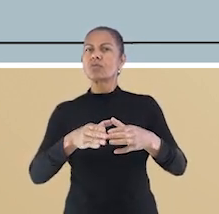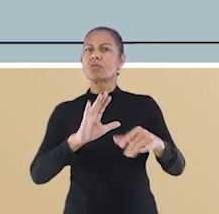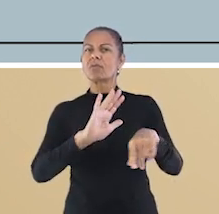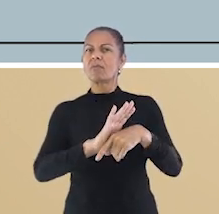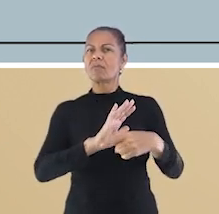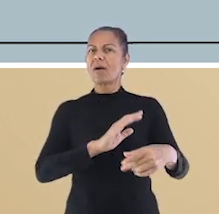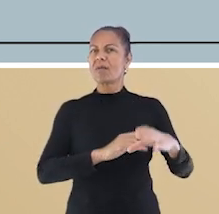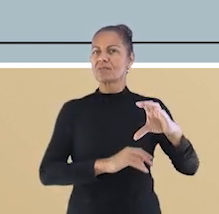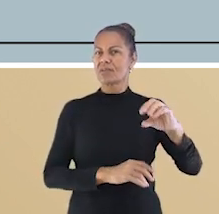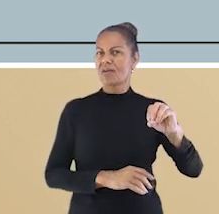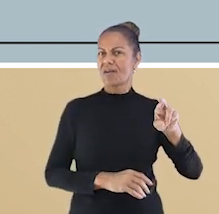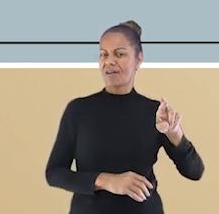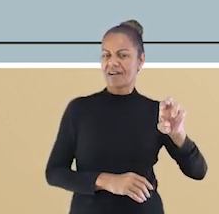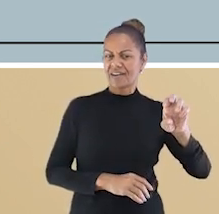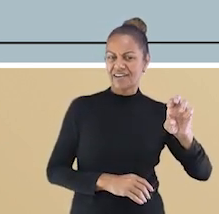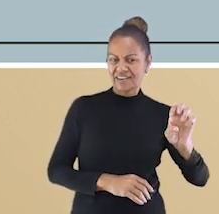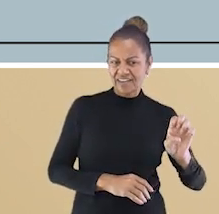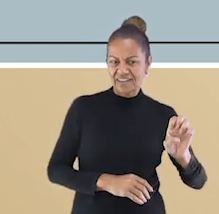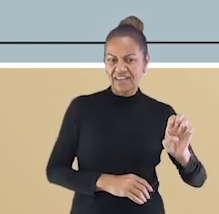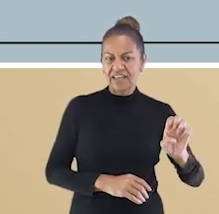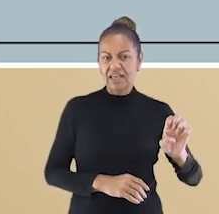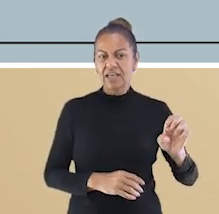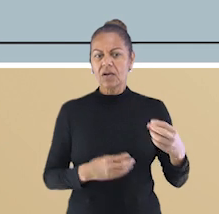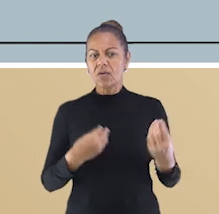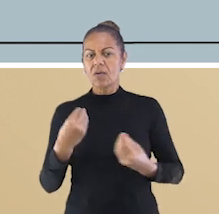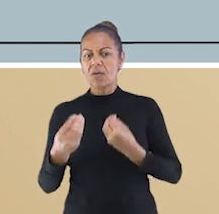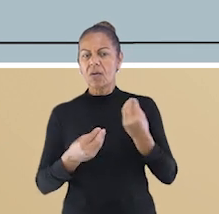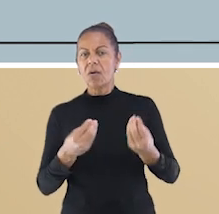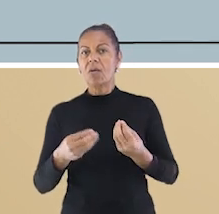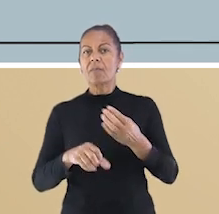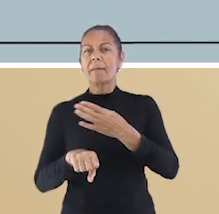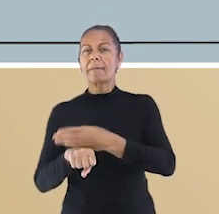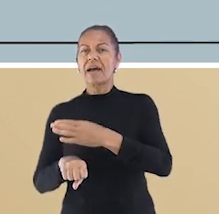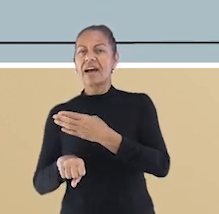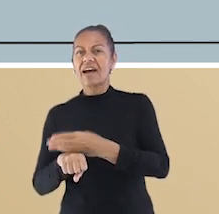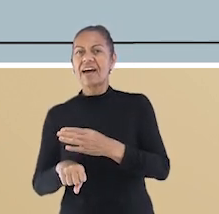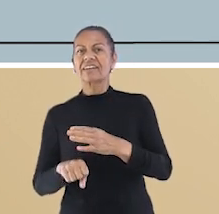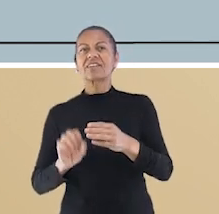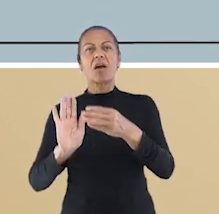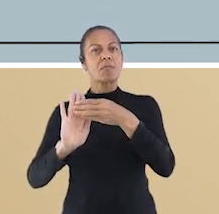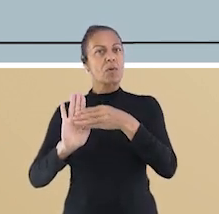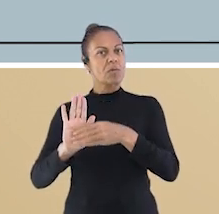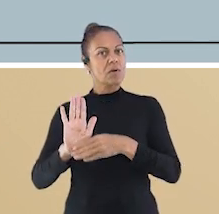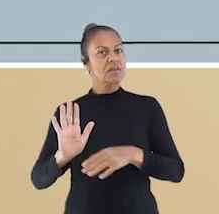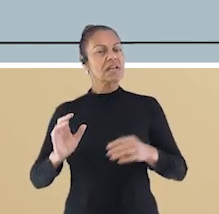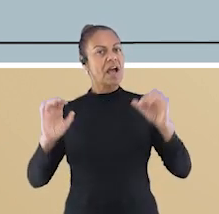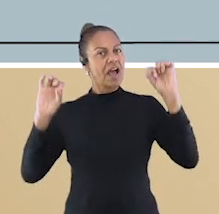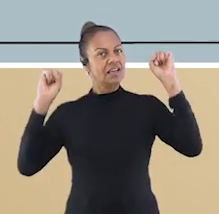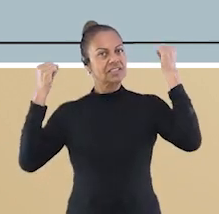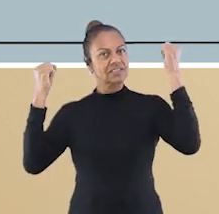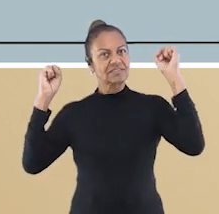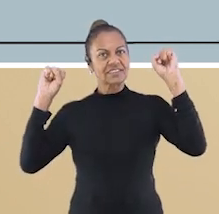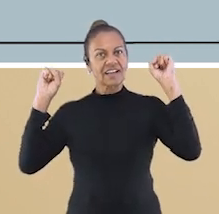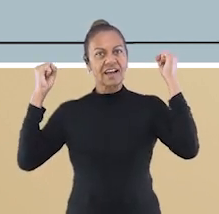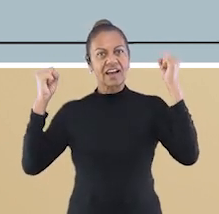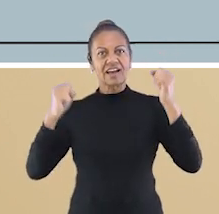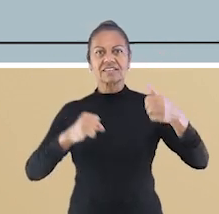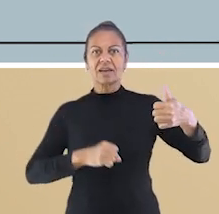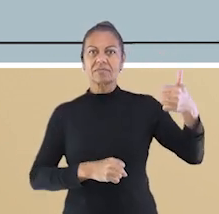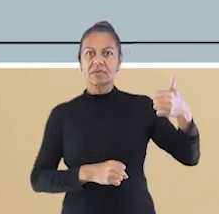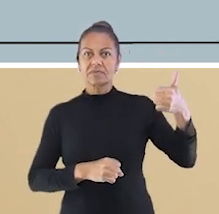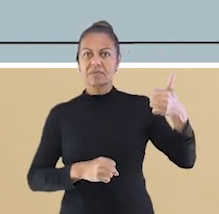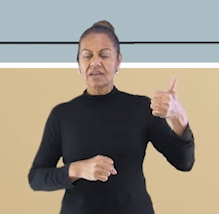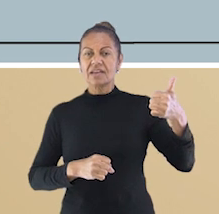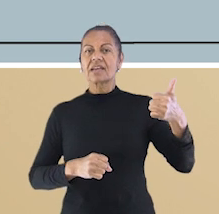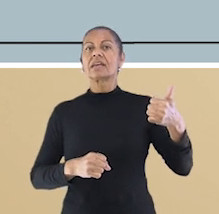fortalecer essa região. E, por fim, realizamos a nossa prática, com duas propostas de atividade. A primeira,